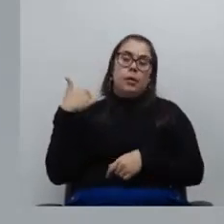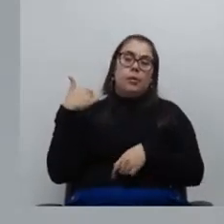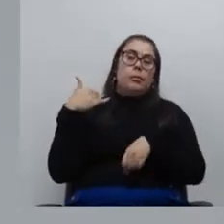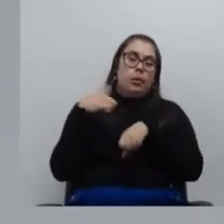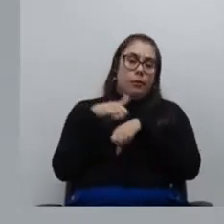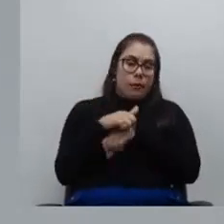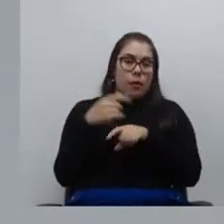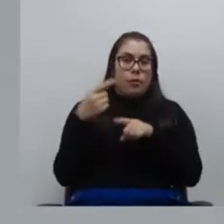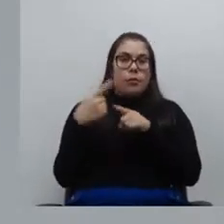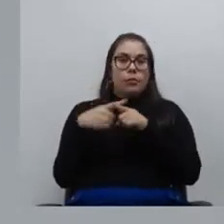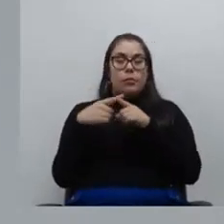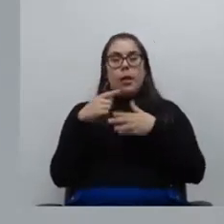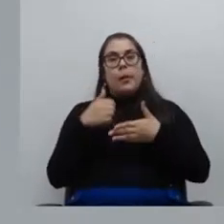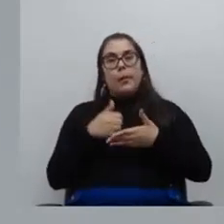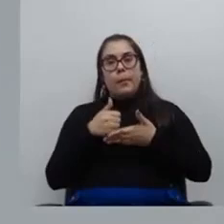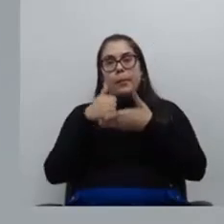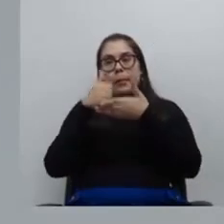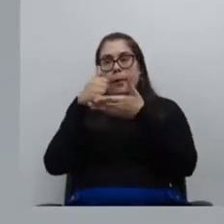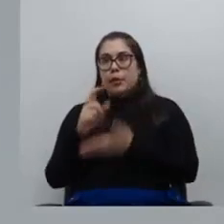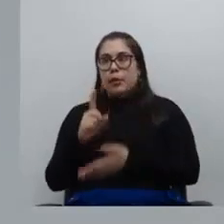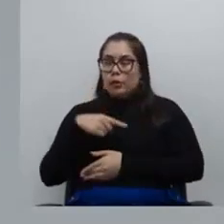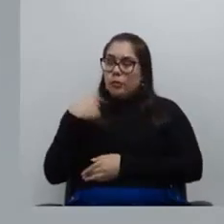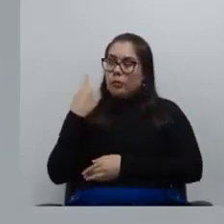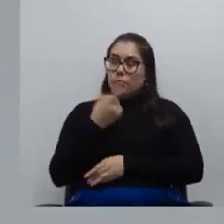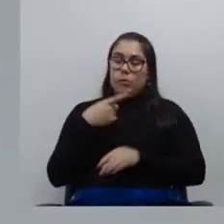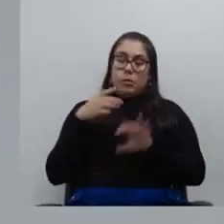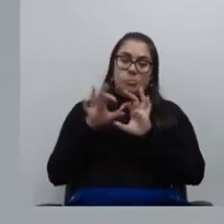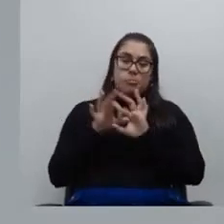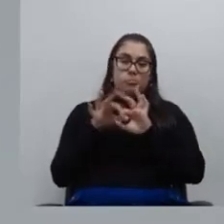o apoio que a gente possa fazer estaremos aqui à disposição.